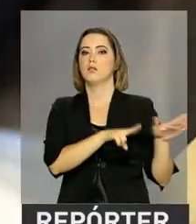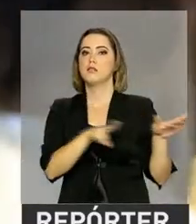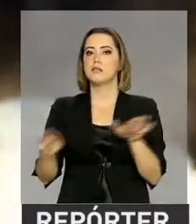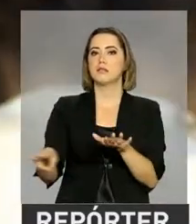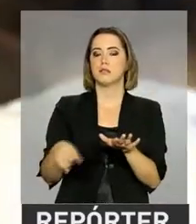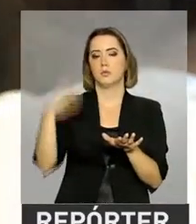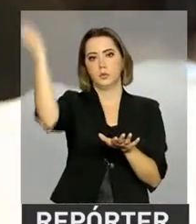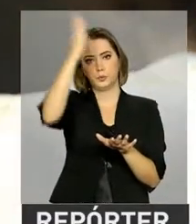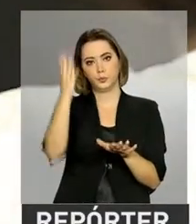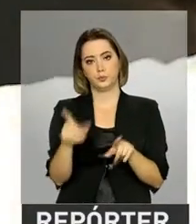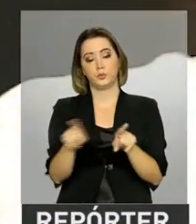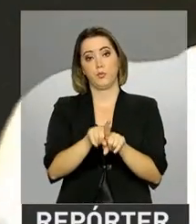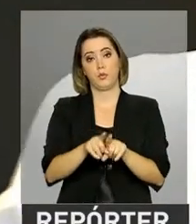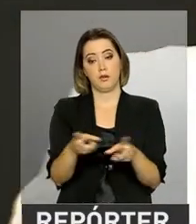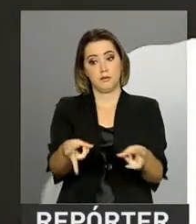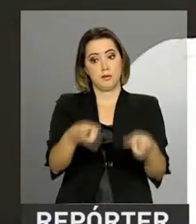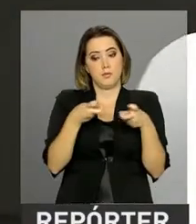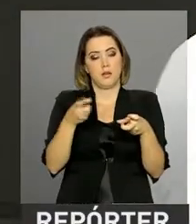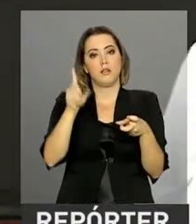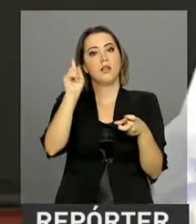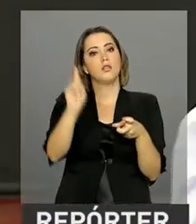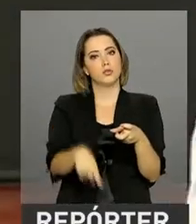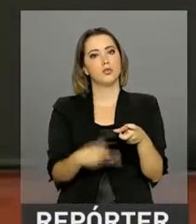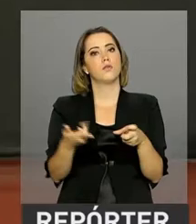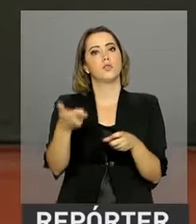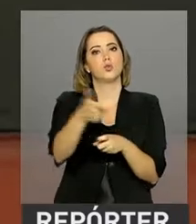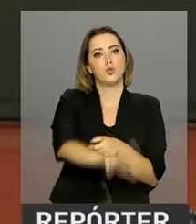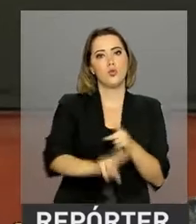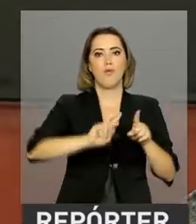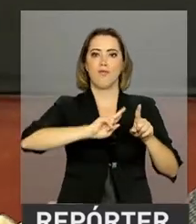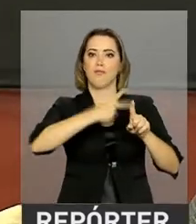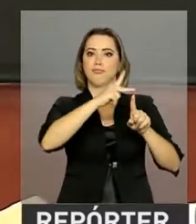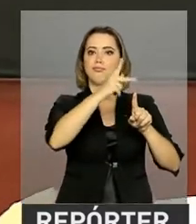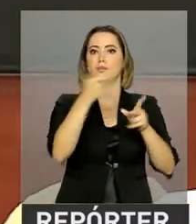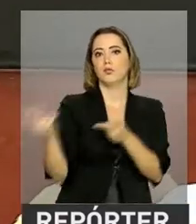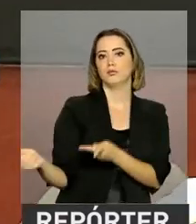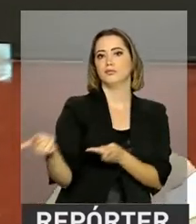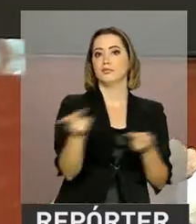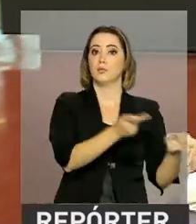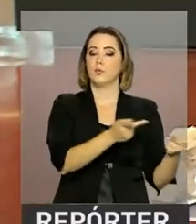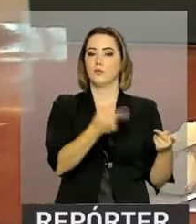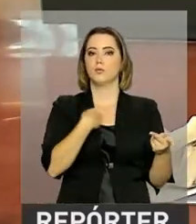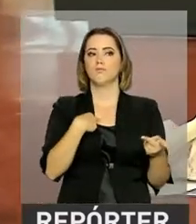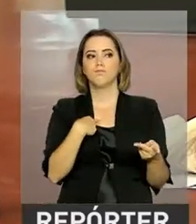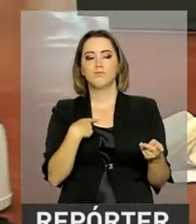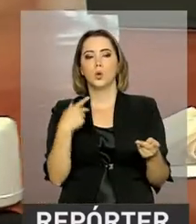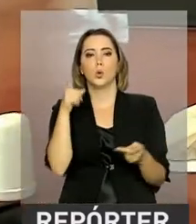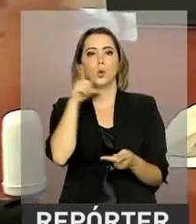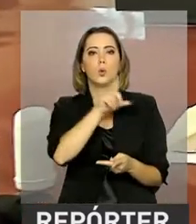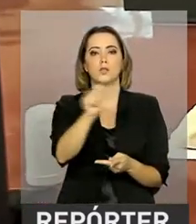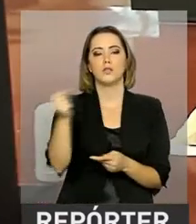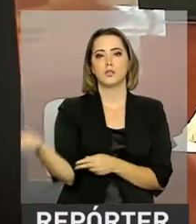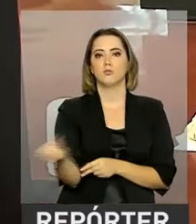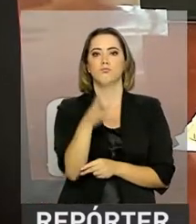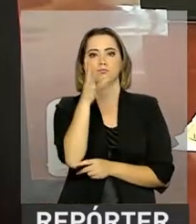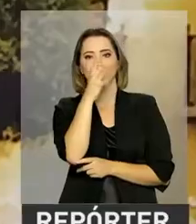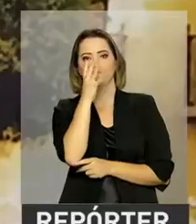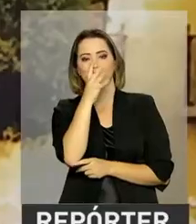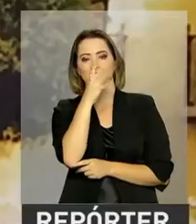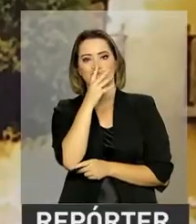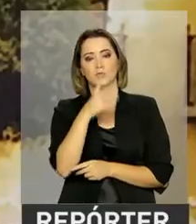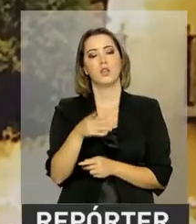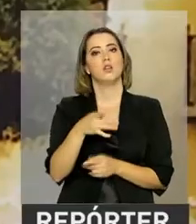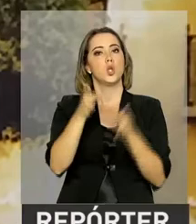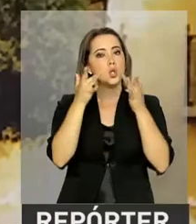E a expectativa dos organizadores é repetir o sucesso e conquistar novos apreciadores de arte e história.